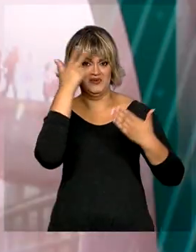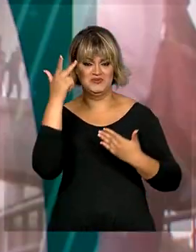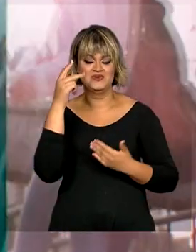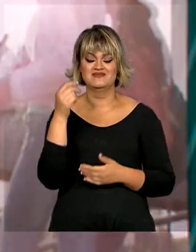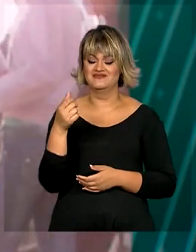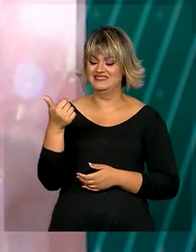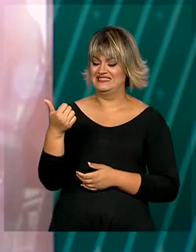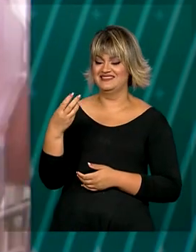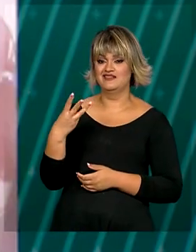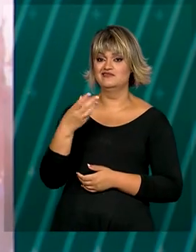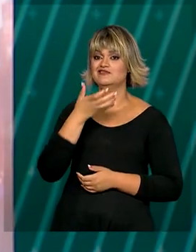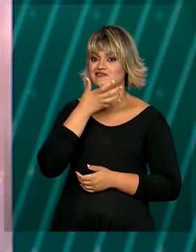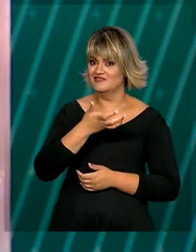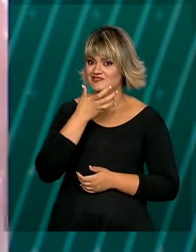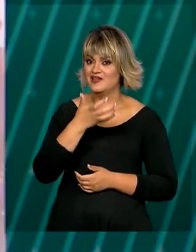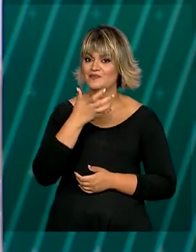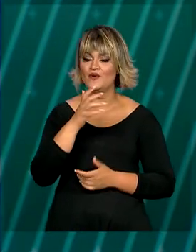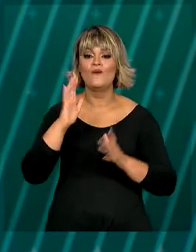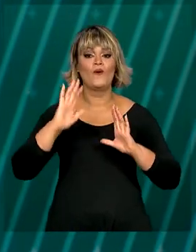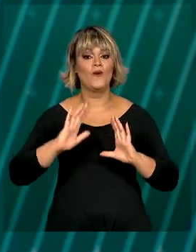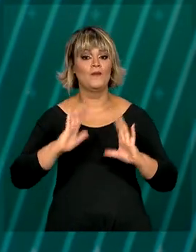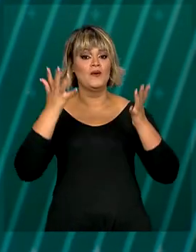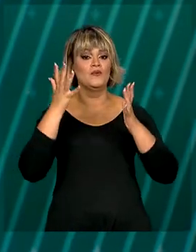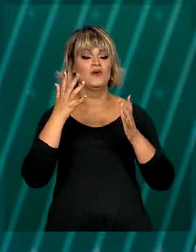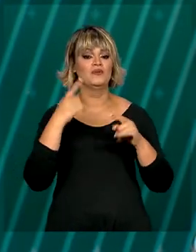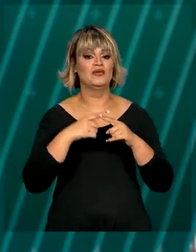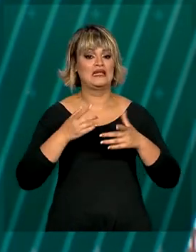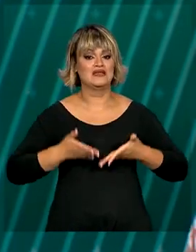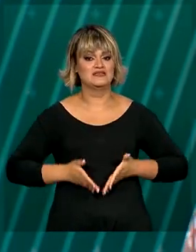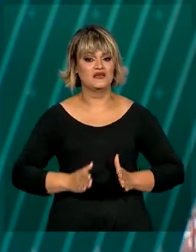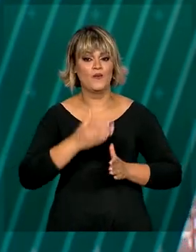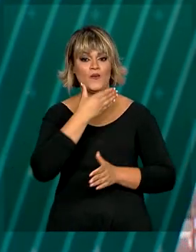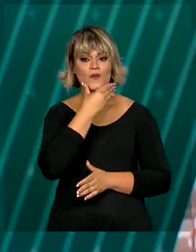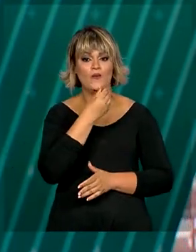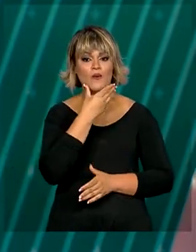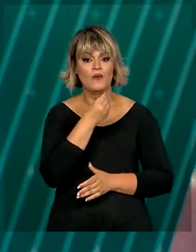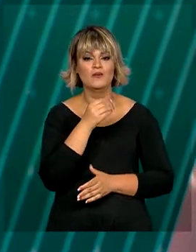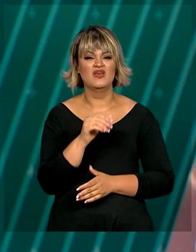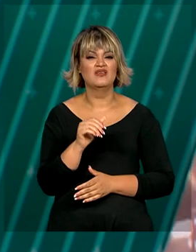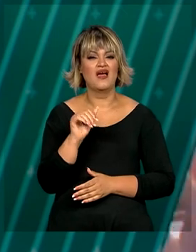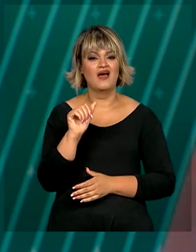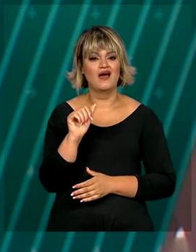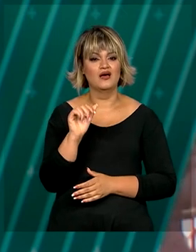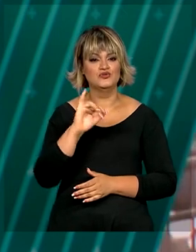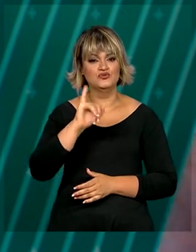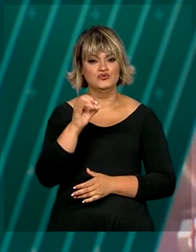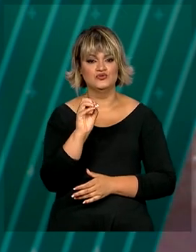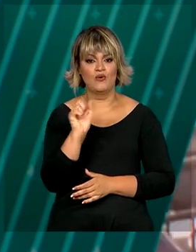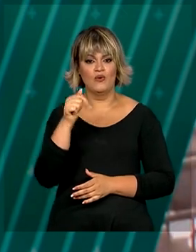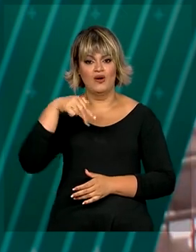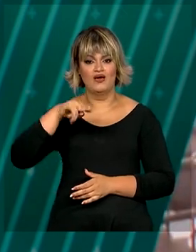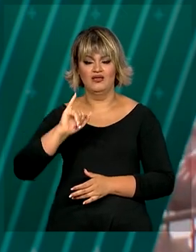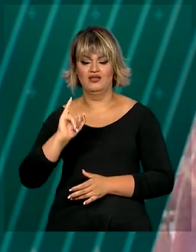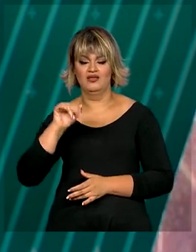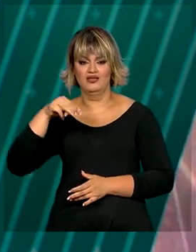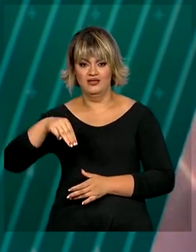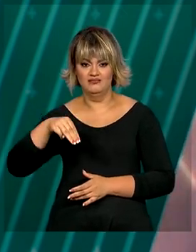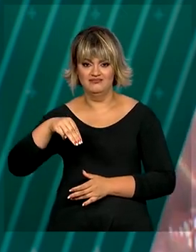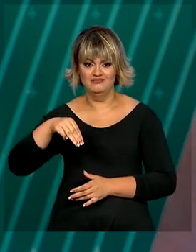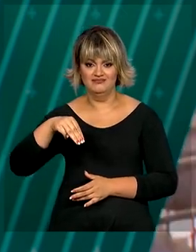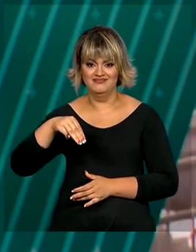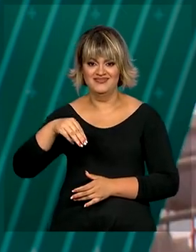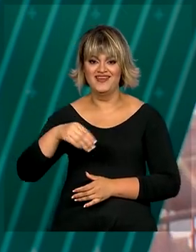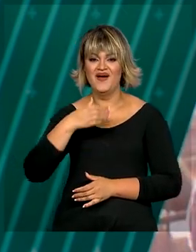13 de dezembro, é comemorado no nascimento do patrono da Marinha, o almirante Joaquim Marques Lisboa, o